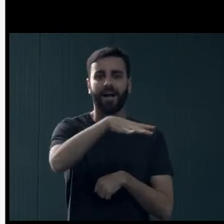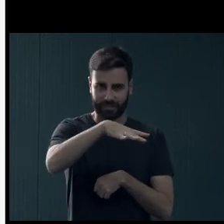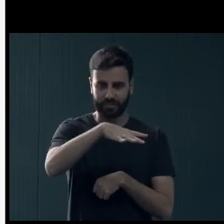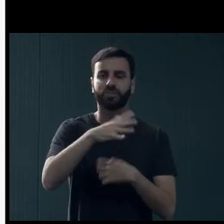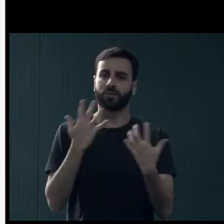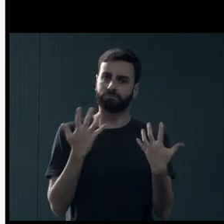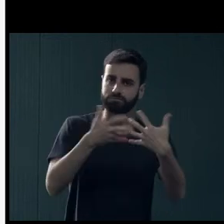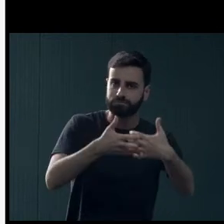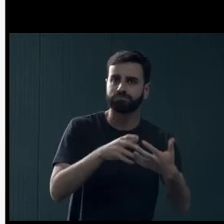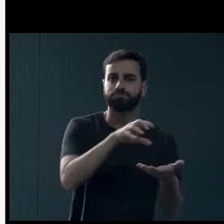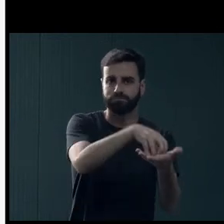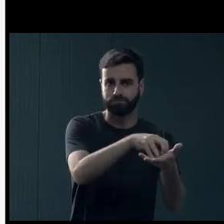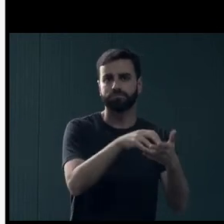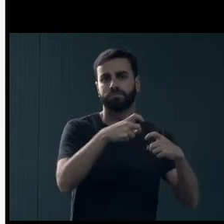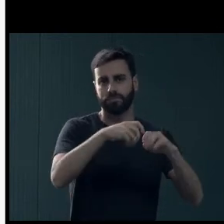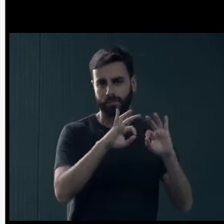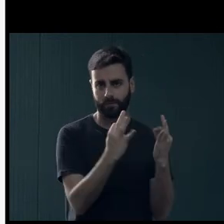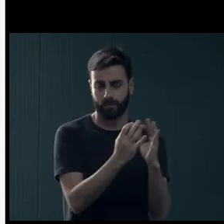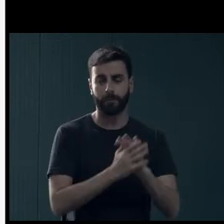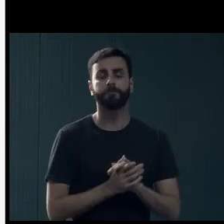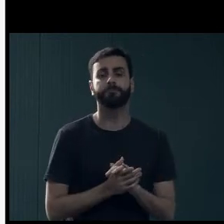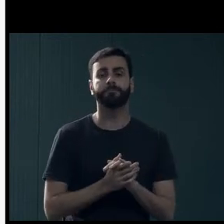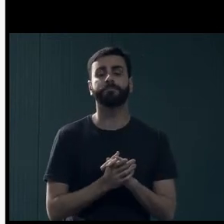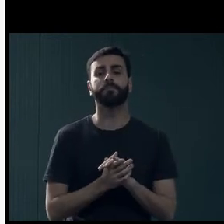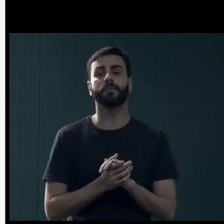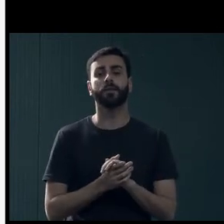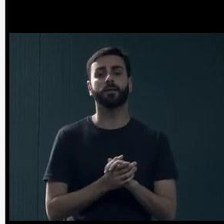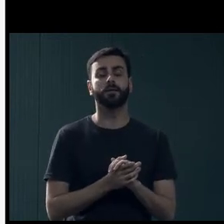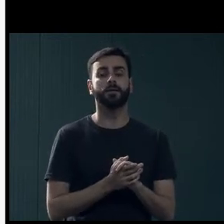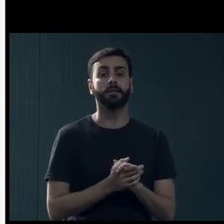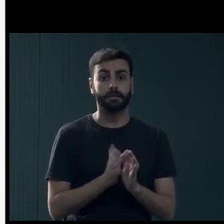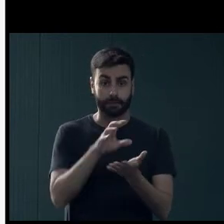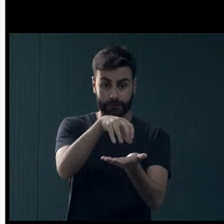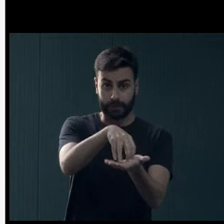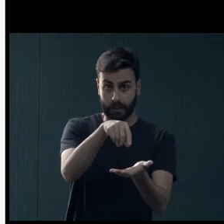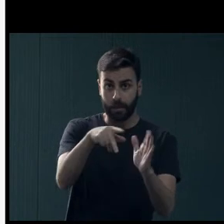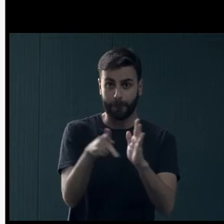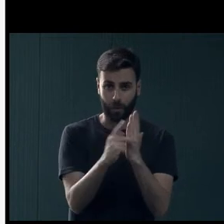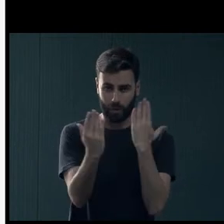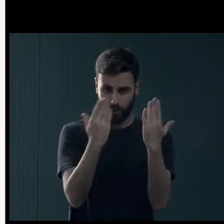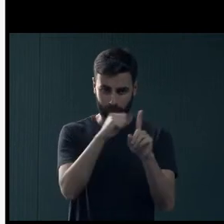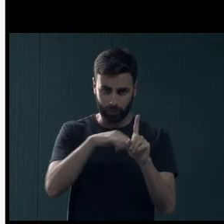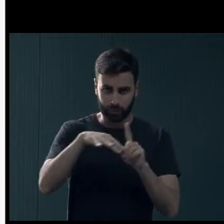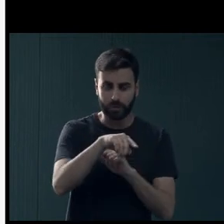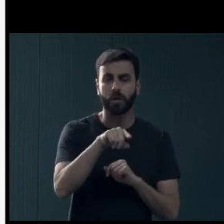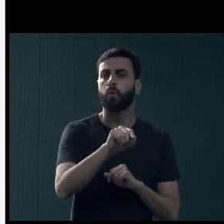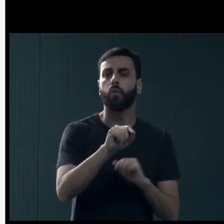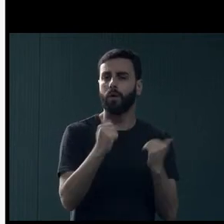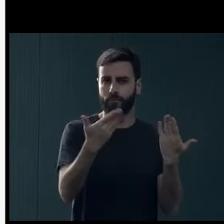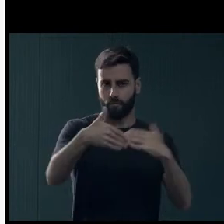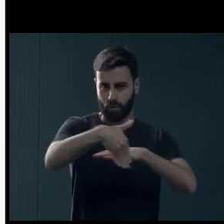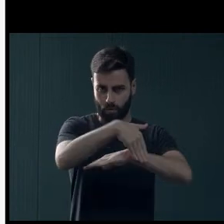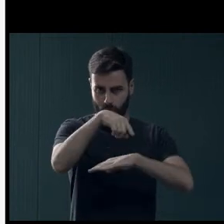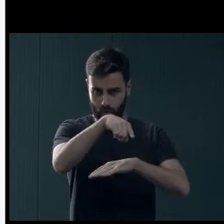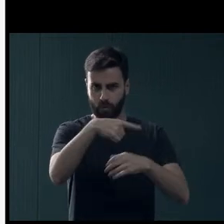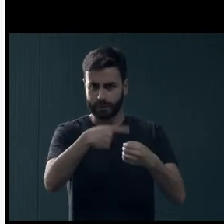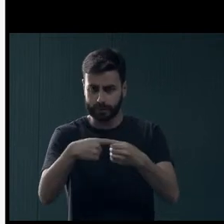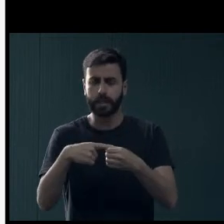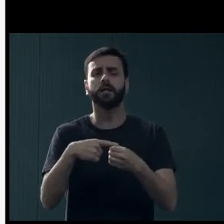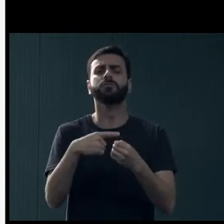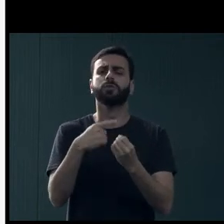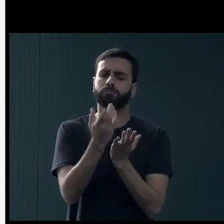vêm para isso. A questão do centro de atenção psicossocial, que são serviços que prestam cuidados a